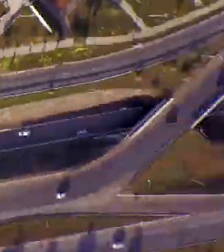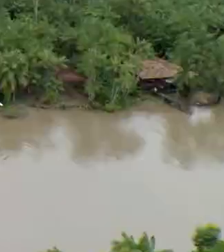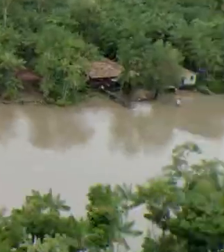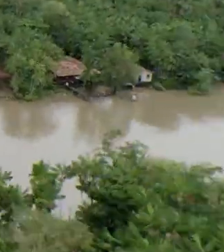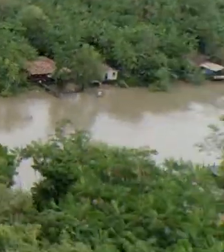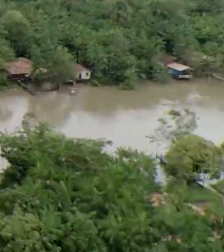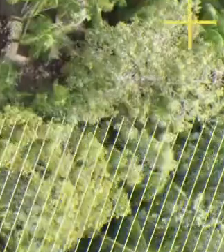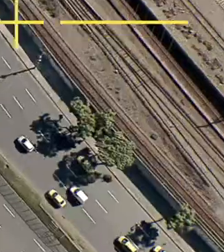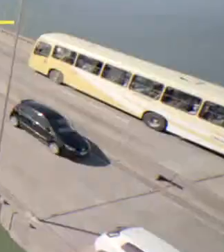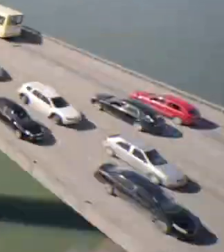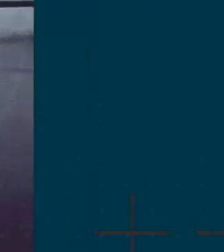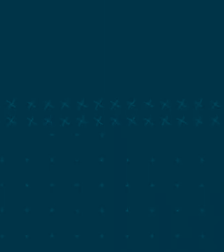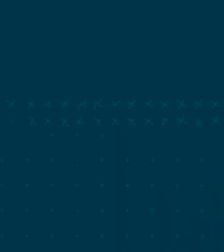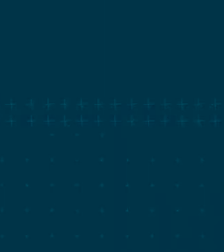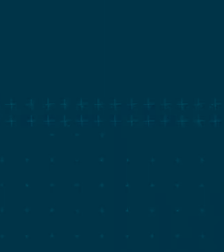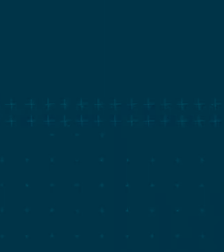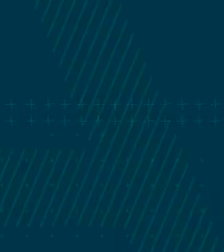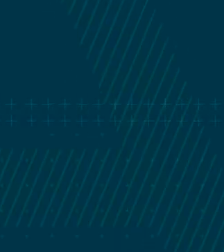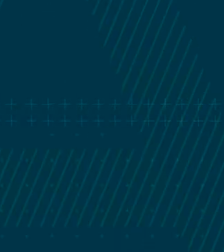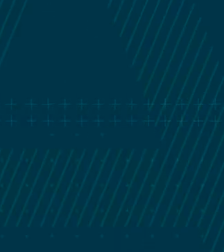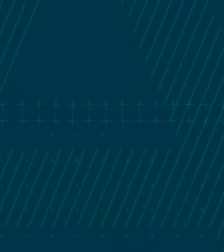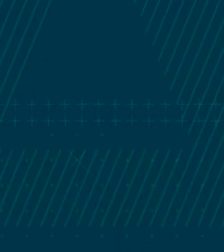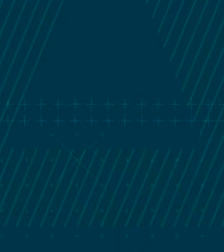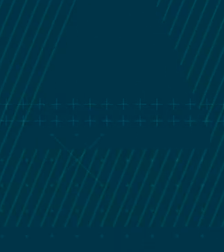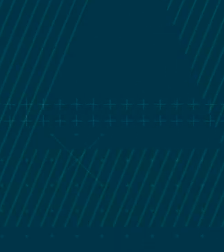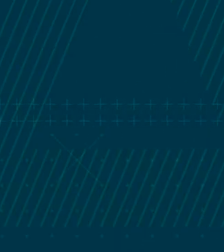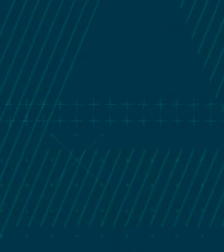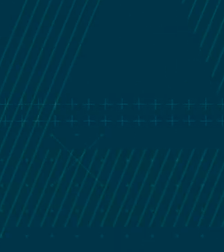Tchau. Tchau. Tchau. Tchau.